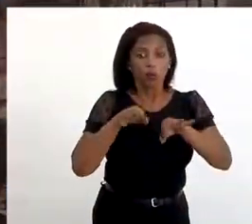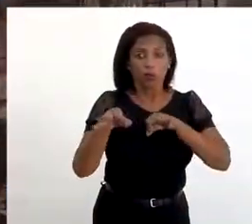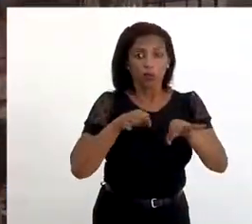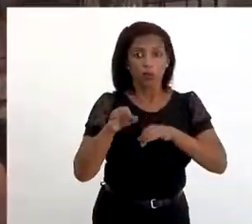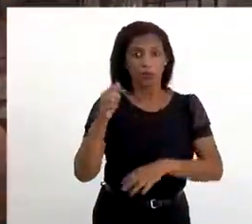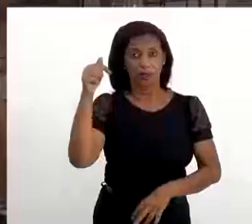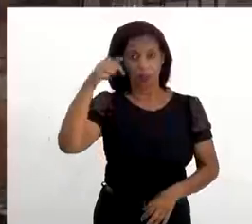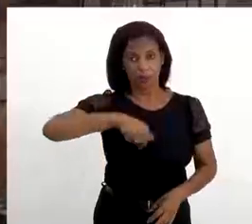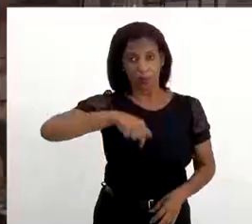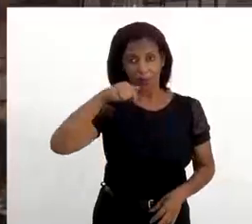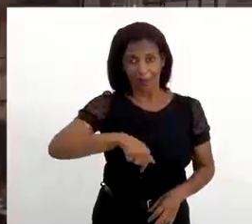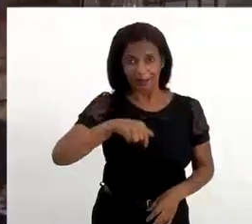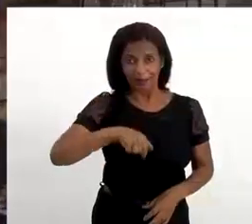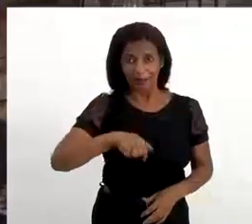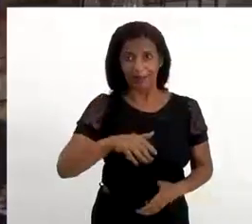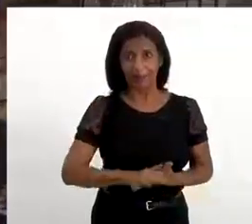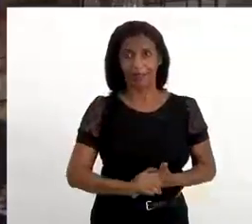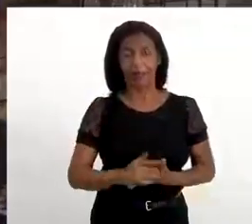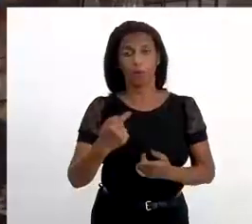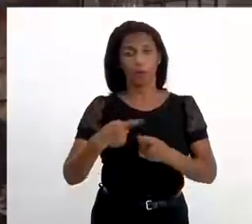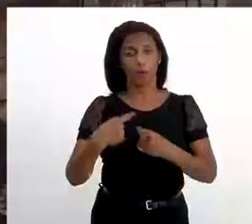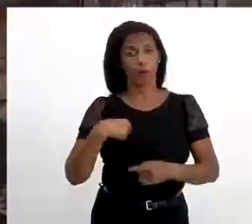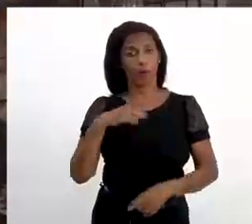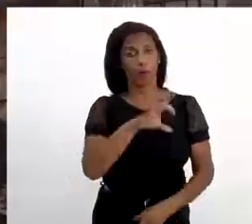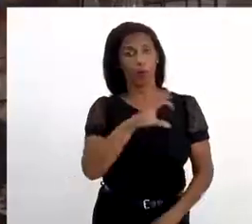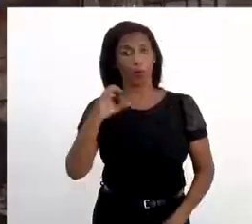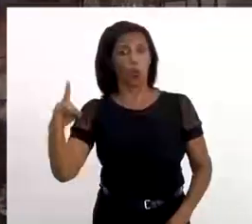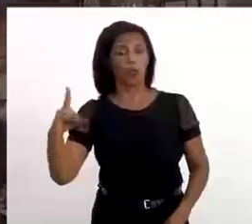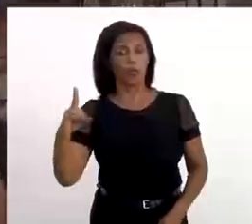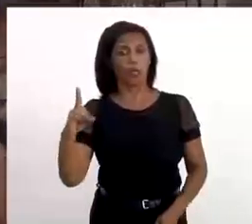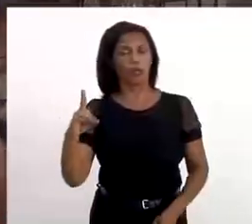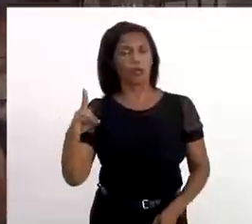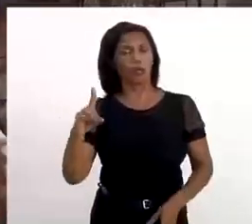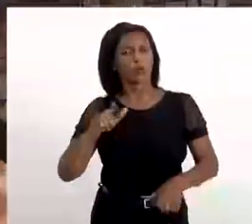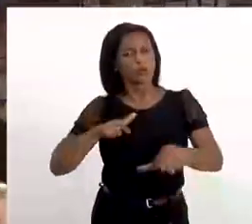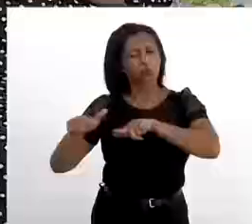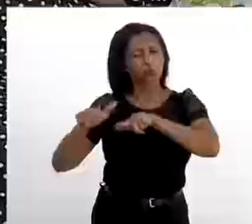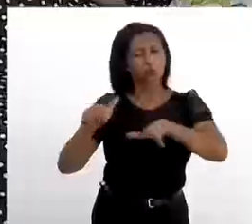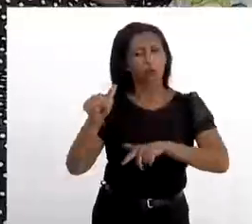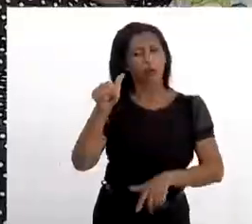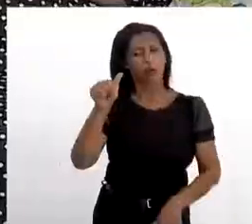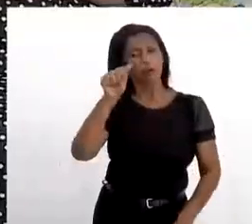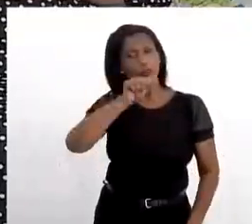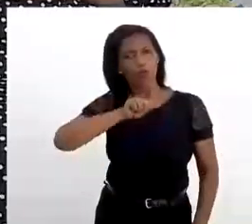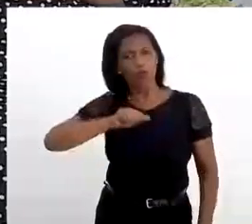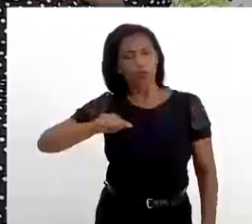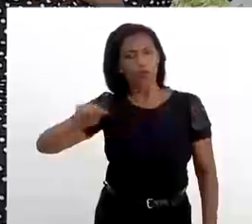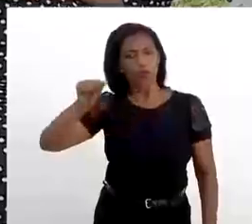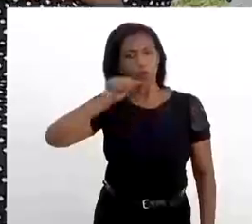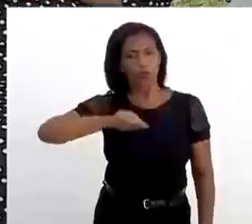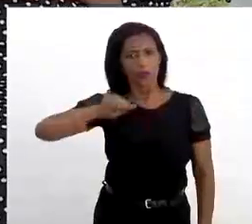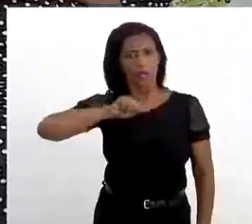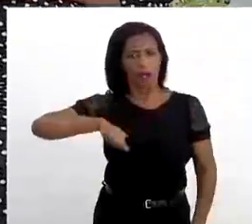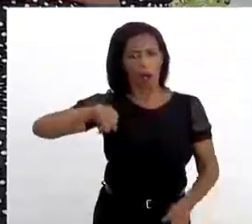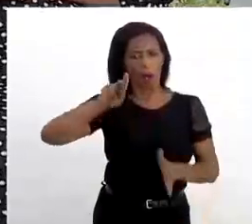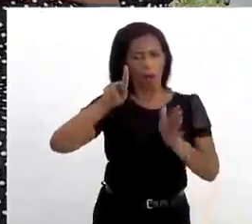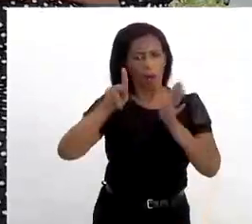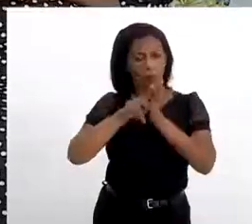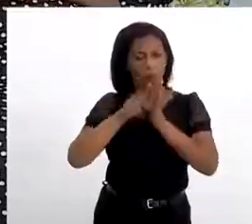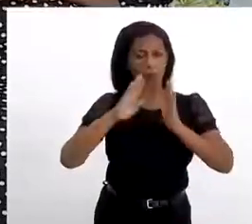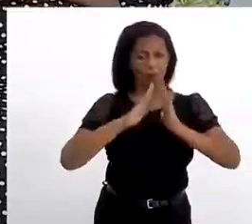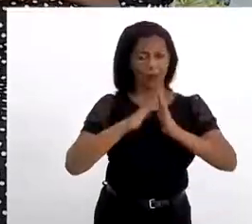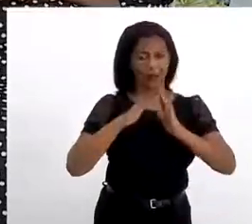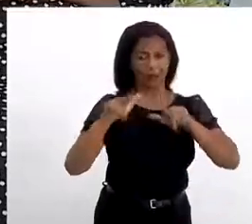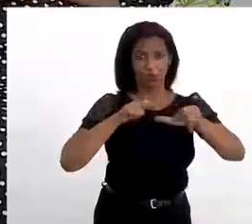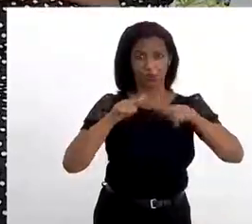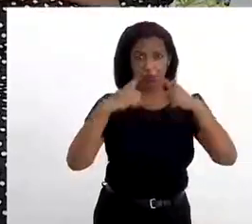Iossum. Porque eu coordeno os projetos sociais da casa, que são cursos. Eu estou trabalhando violência doméstica e familiar